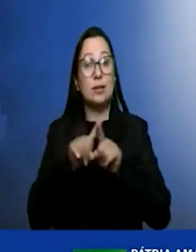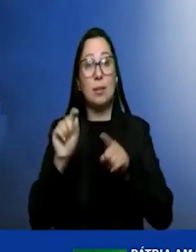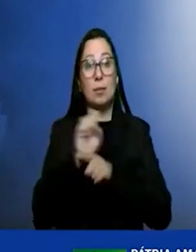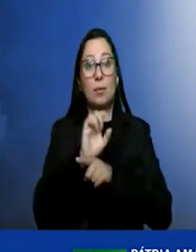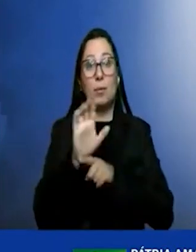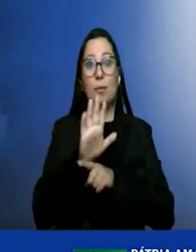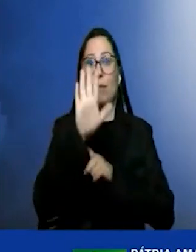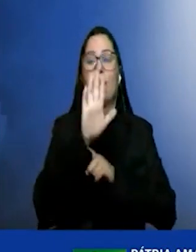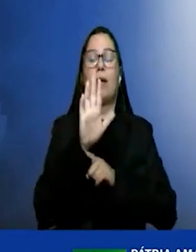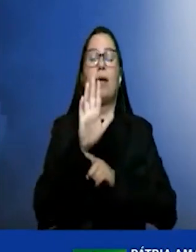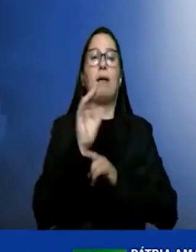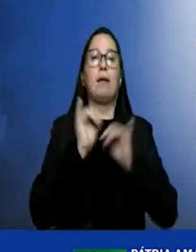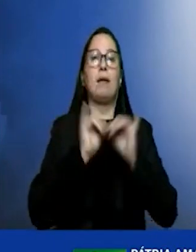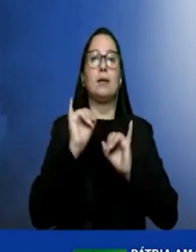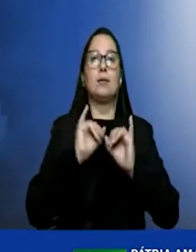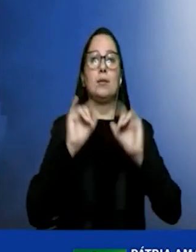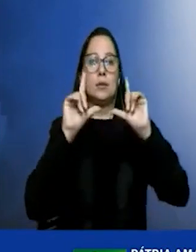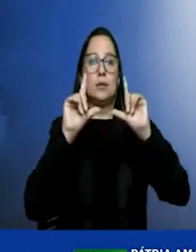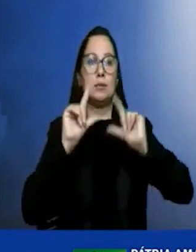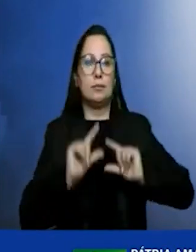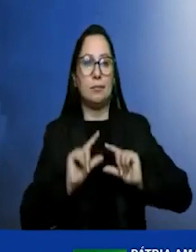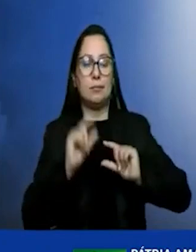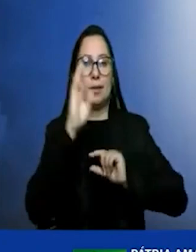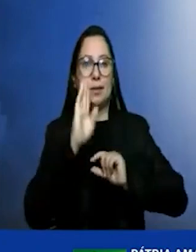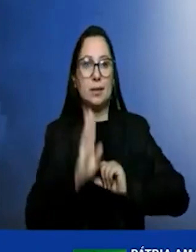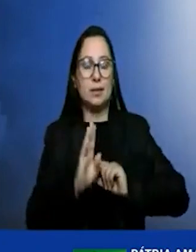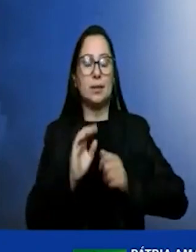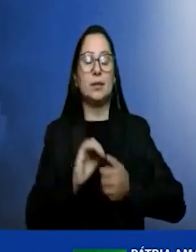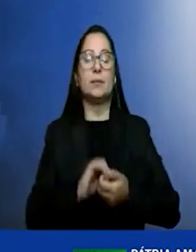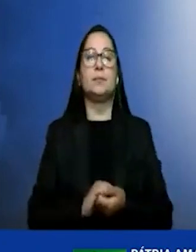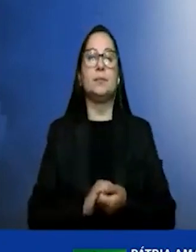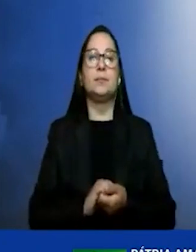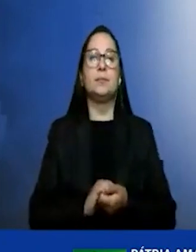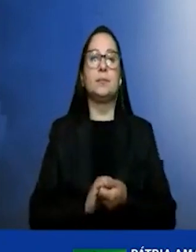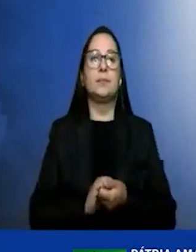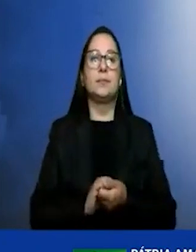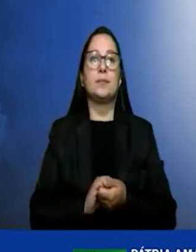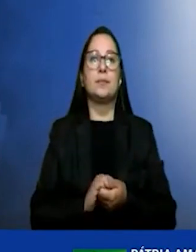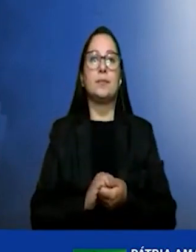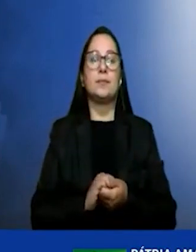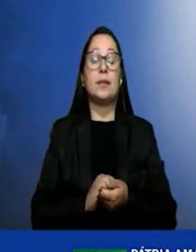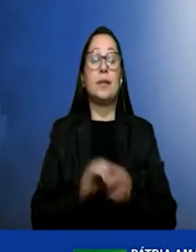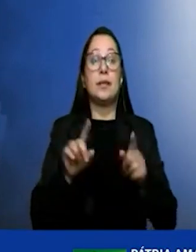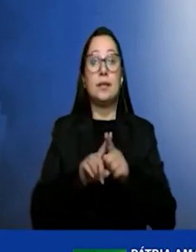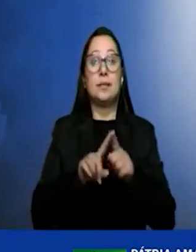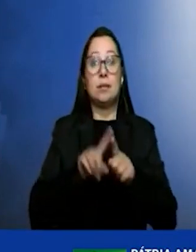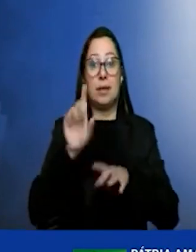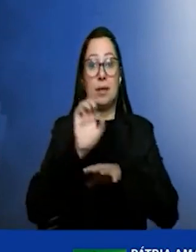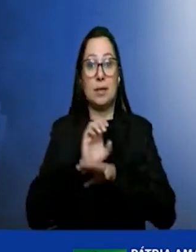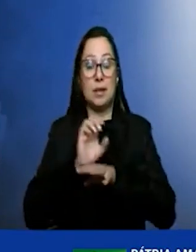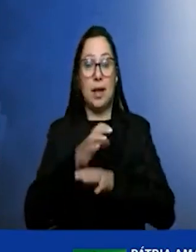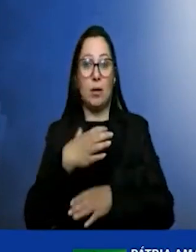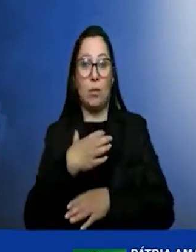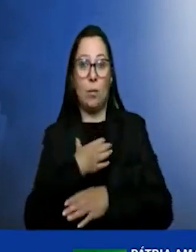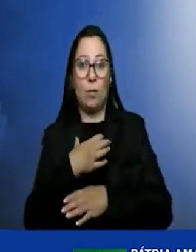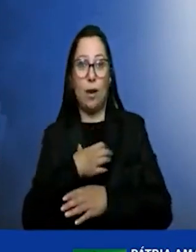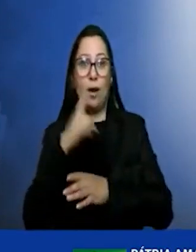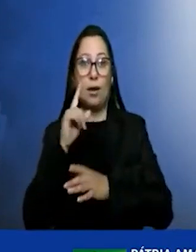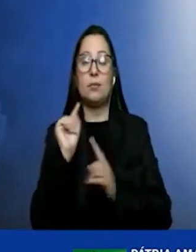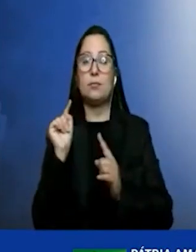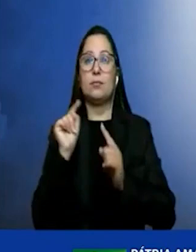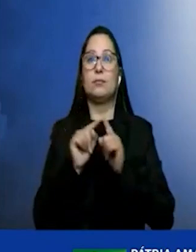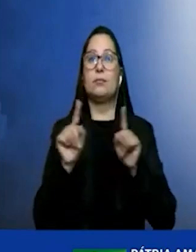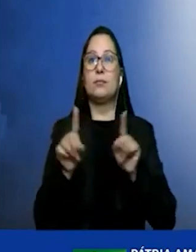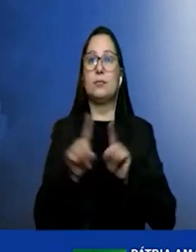assim como acreditamos que vamos ter a oportunidade de ouvir aqui do Leão lá na Bahia onde a pretensão é também ser um